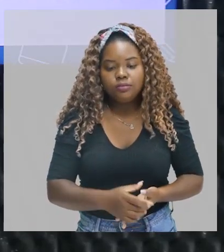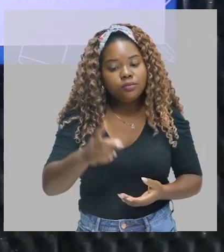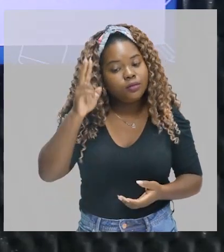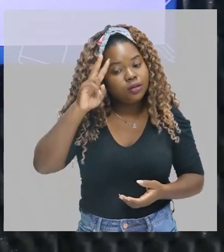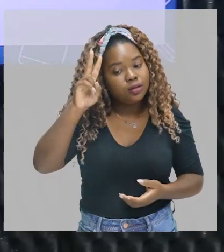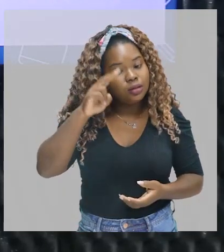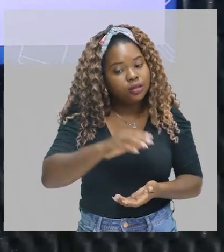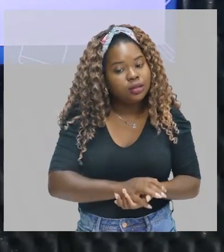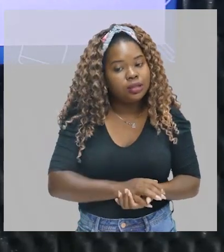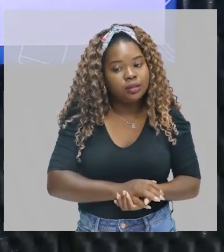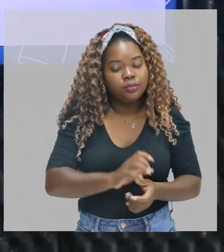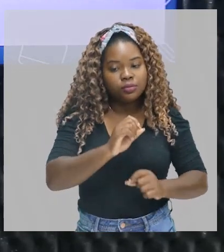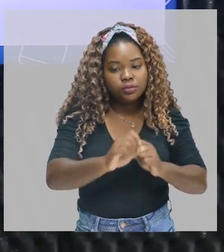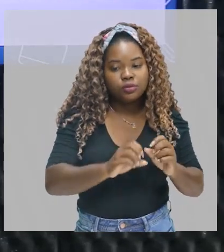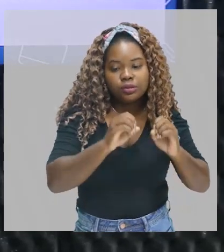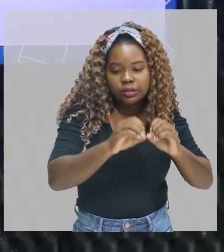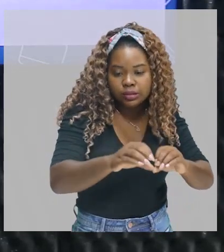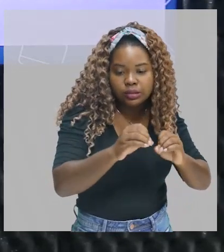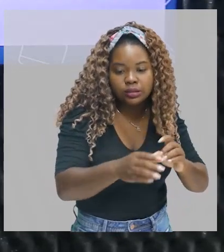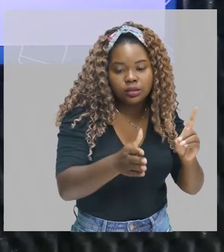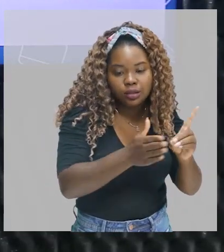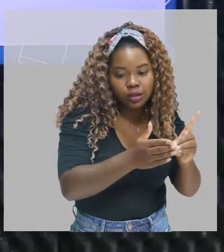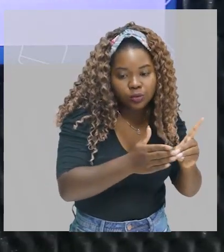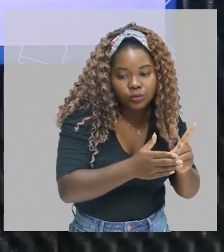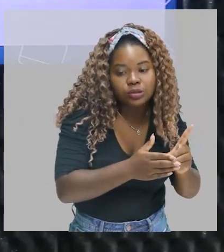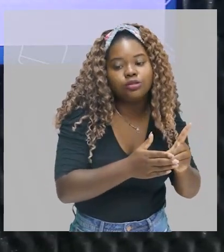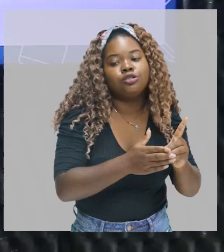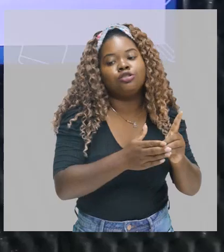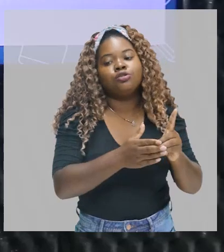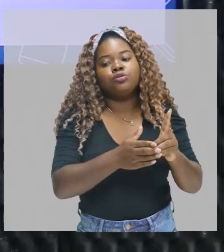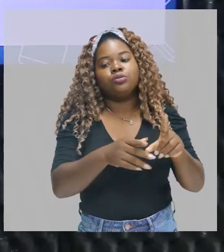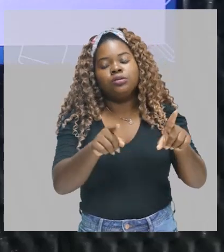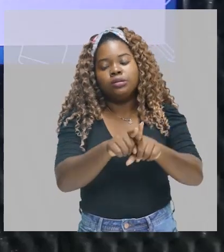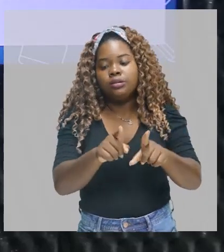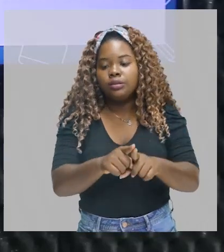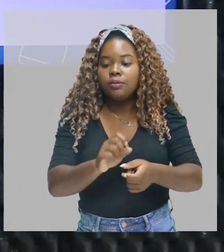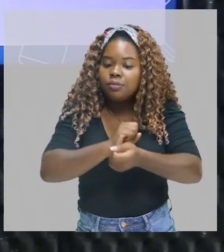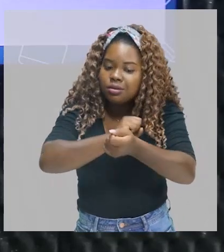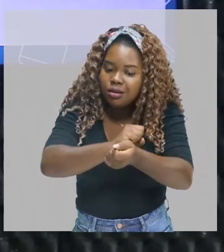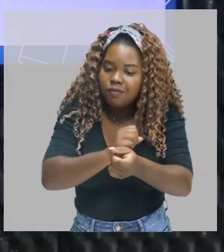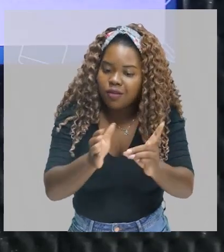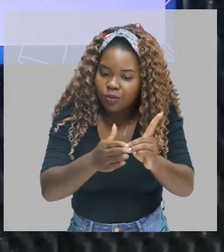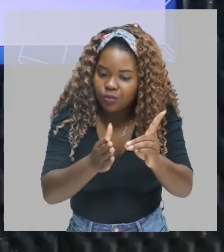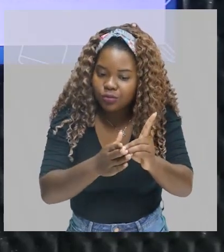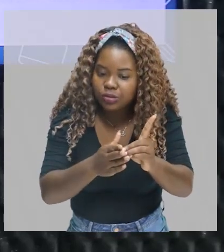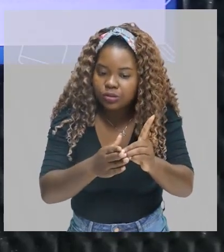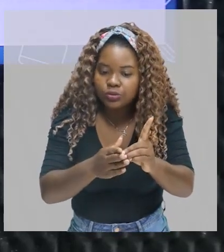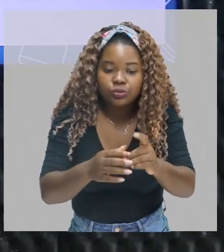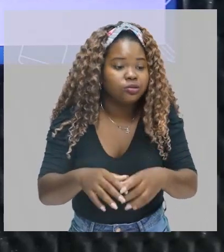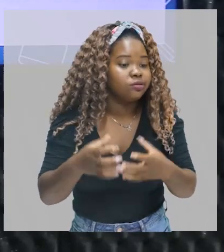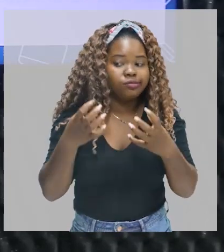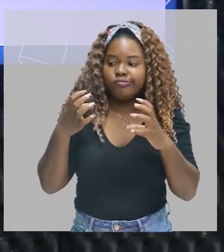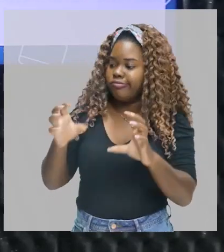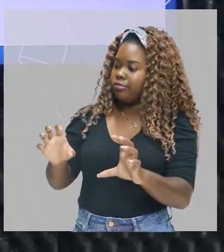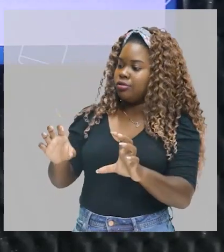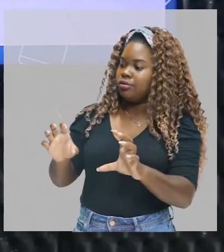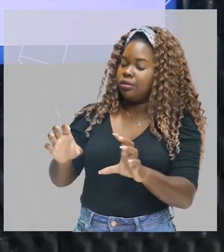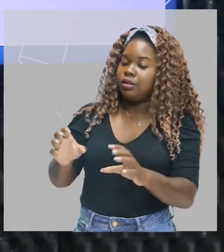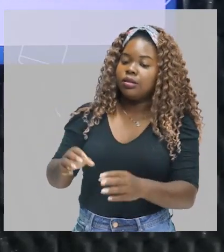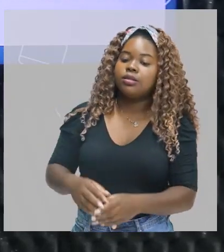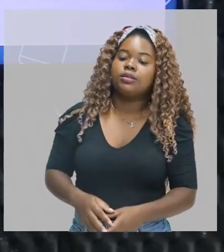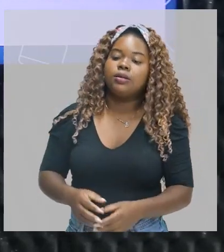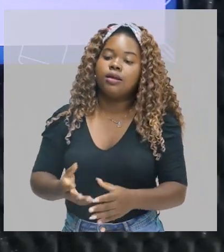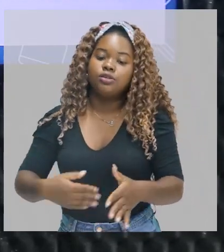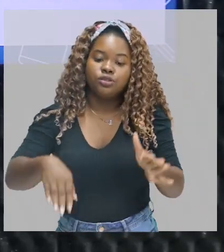que queriam catequizar o índio de toda forma? Inclusive escravizá-los? Eles não se permitiram? E aí trouxeram o negro da